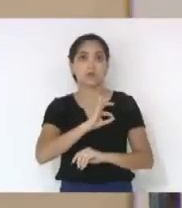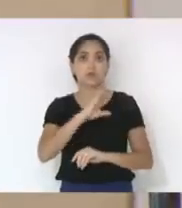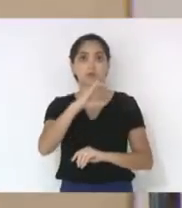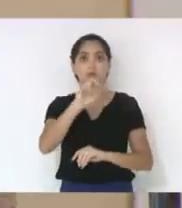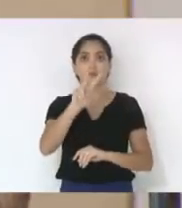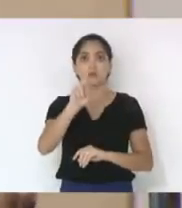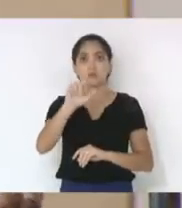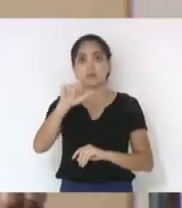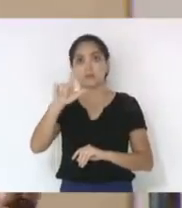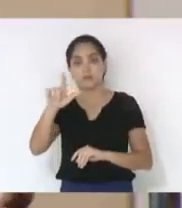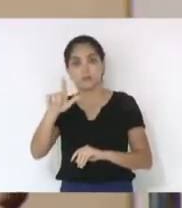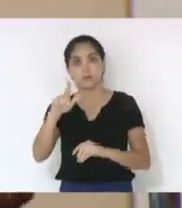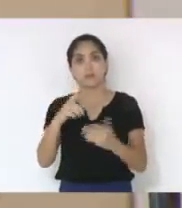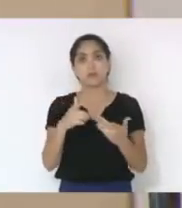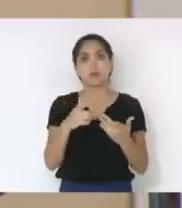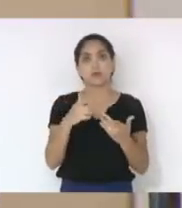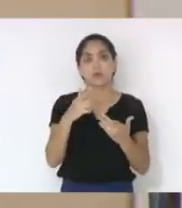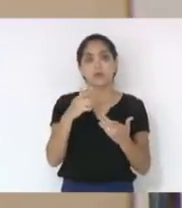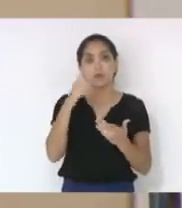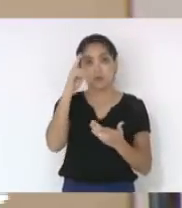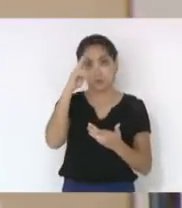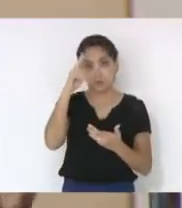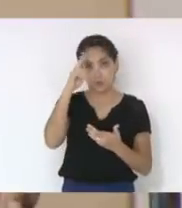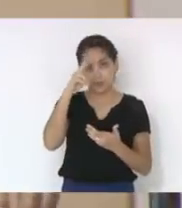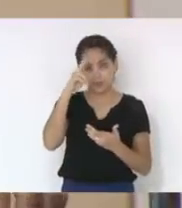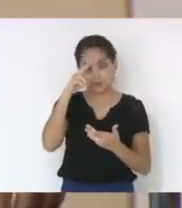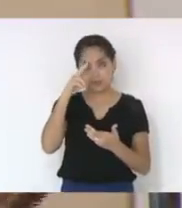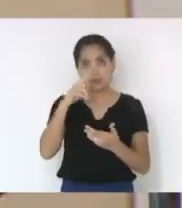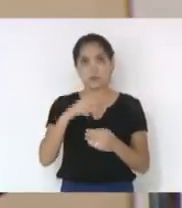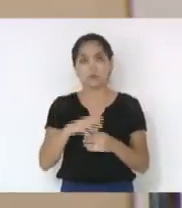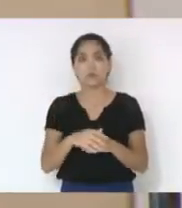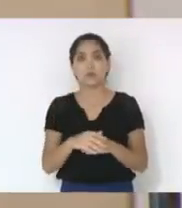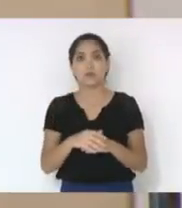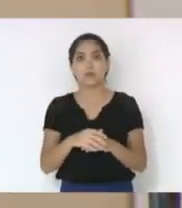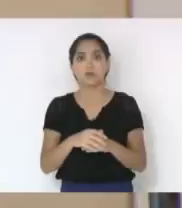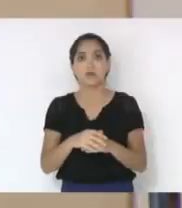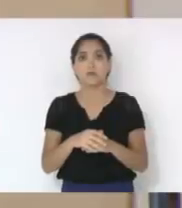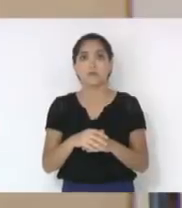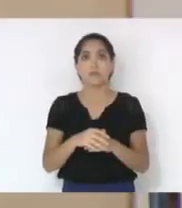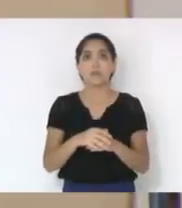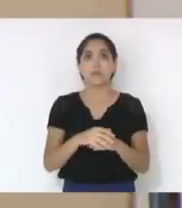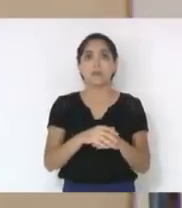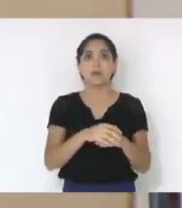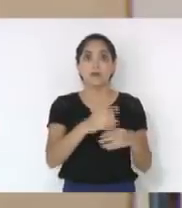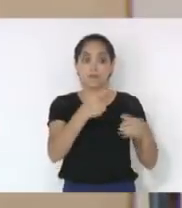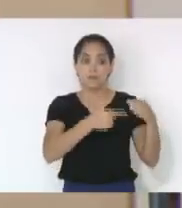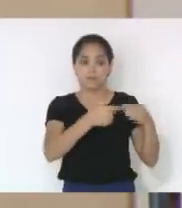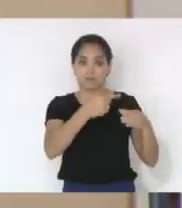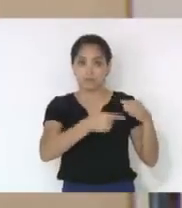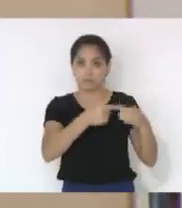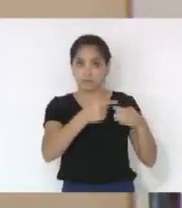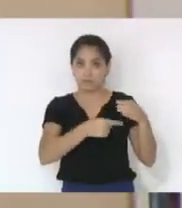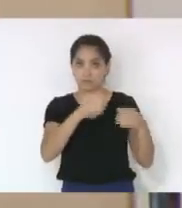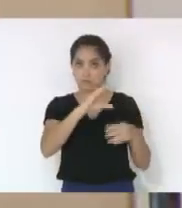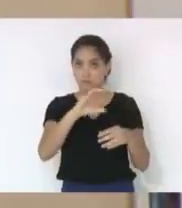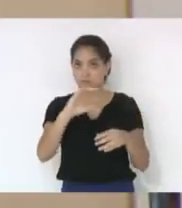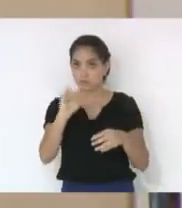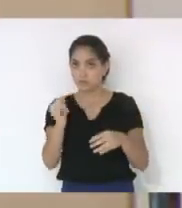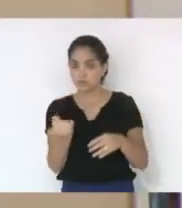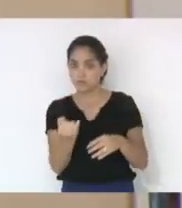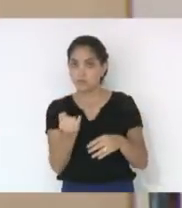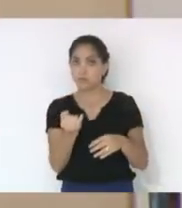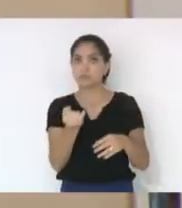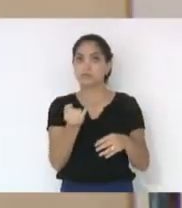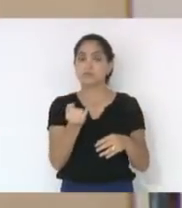Lembro que o parecer da Comissão de Constituição e